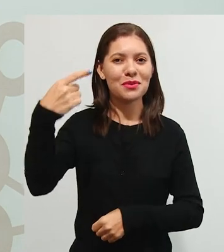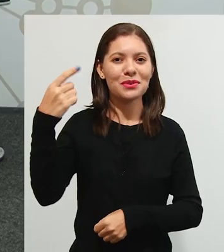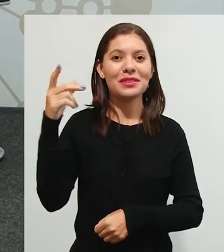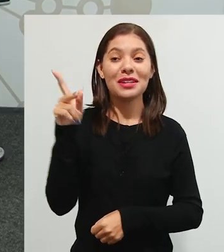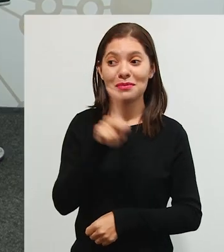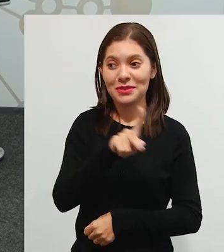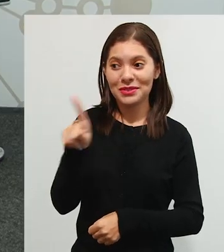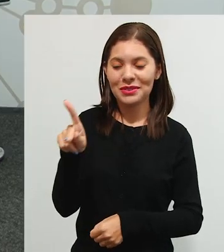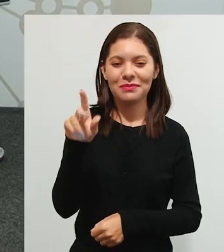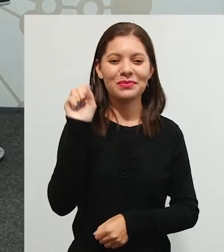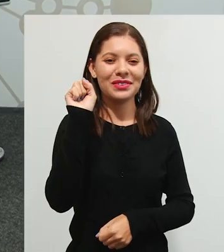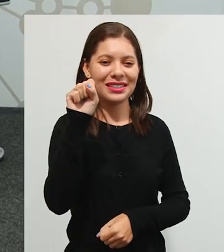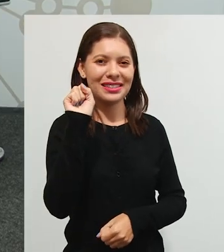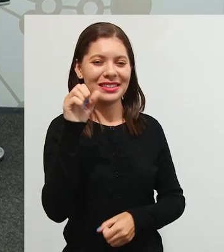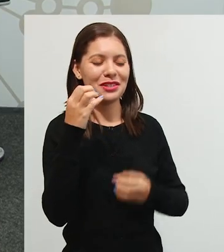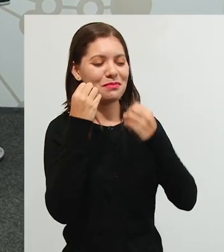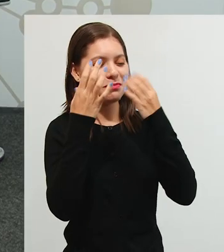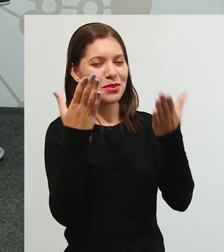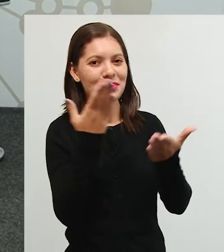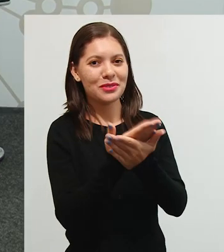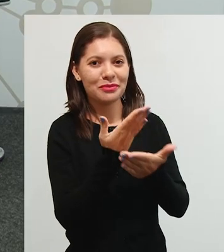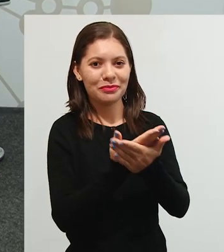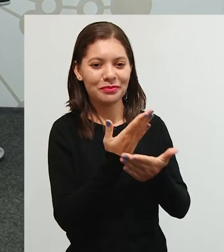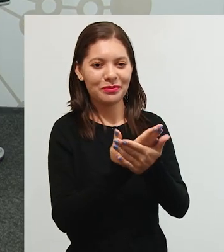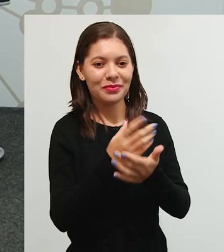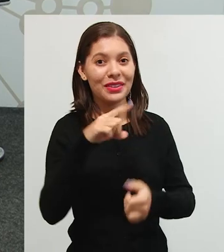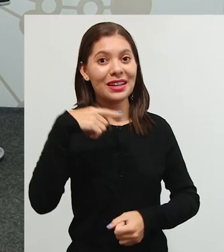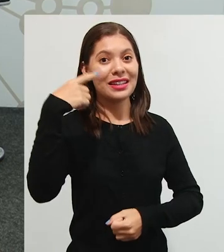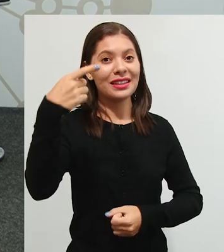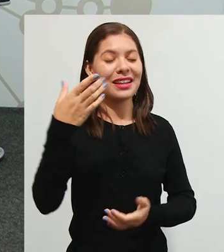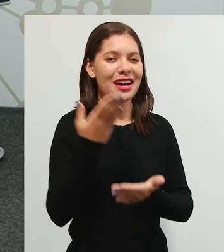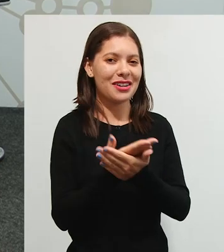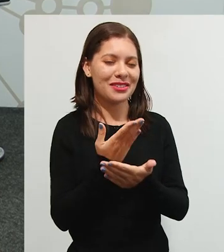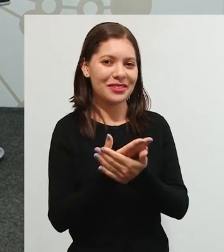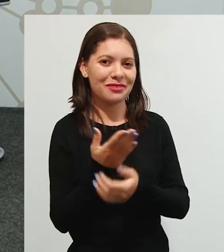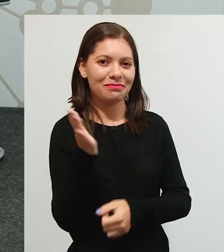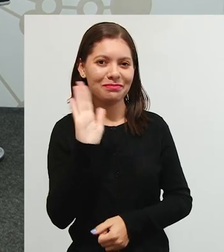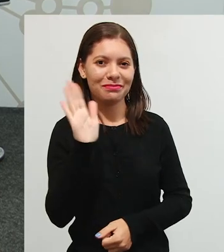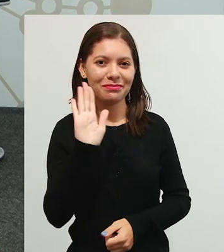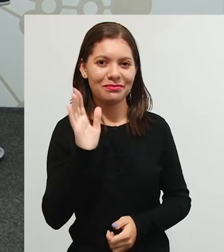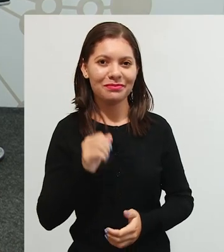professora Rosângela isso aí bons estudos e até a próxima gente